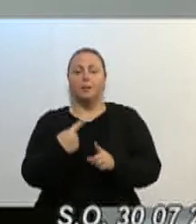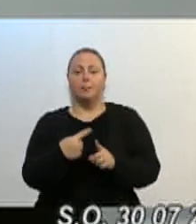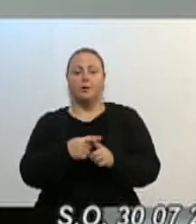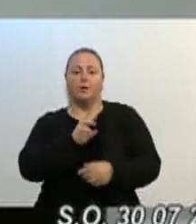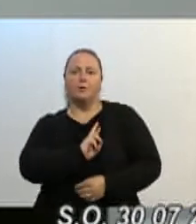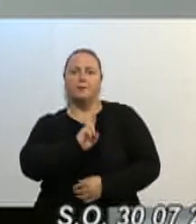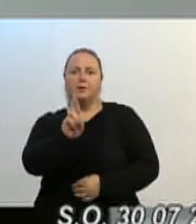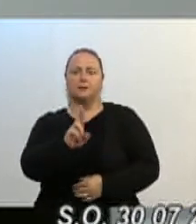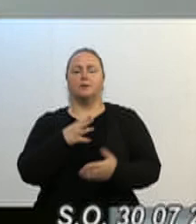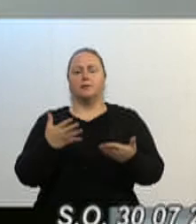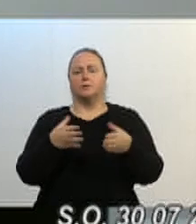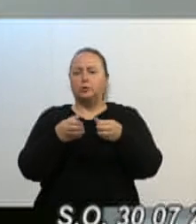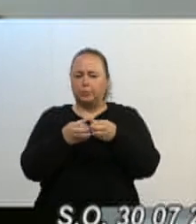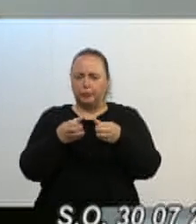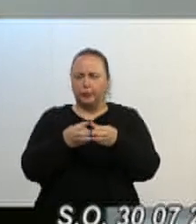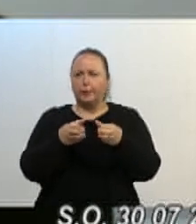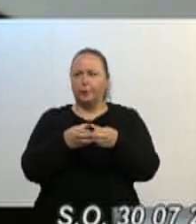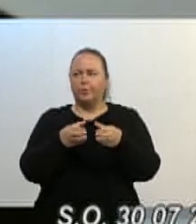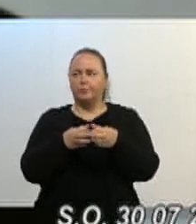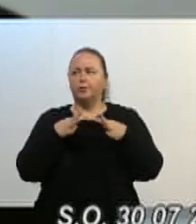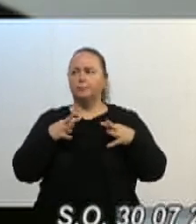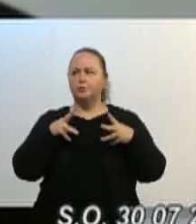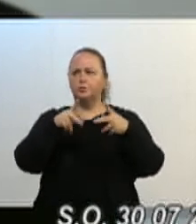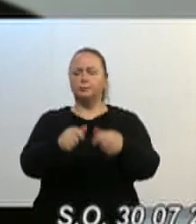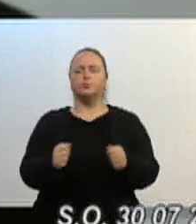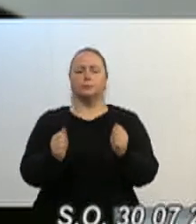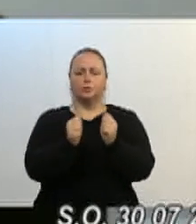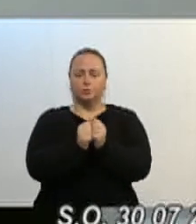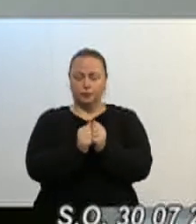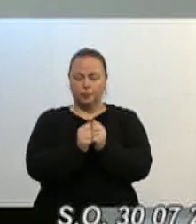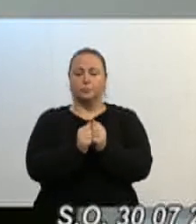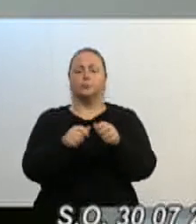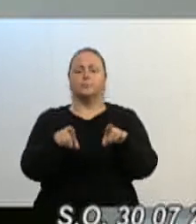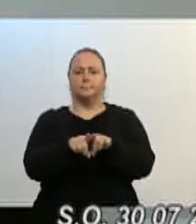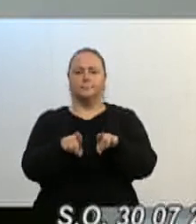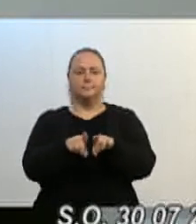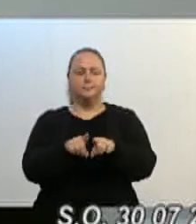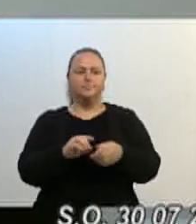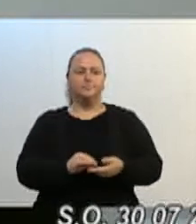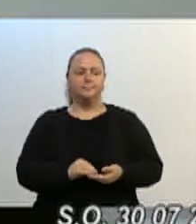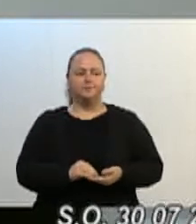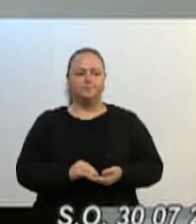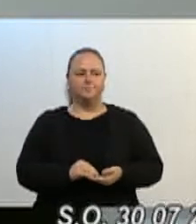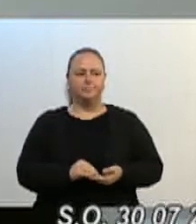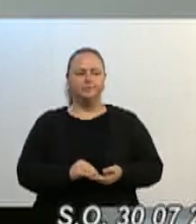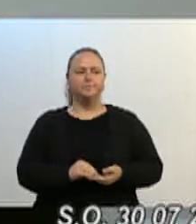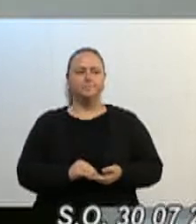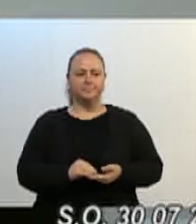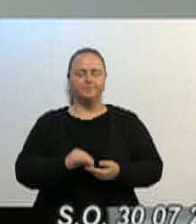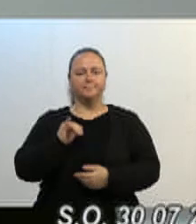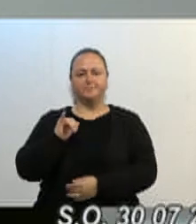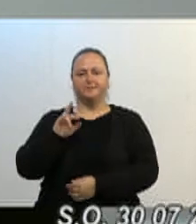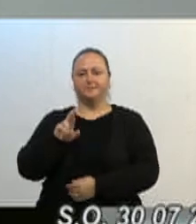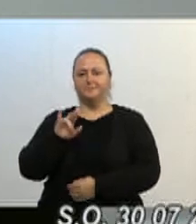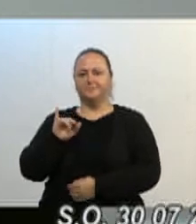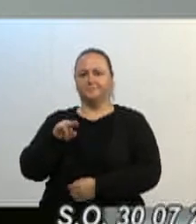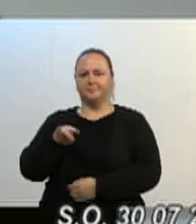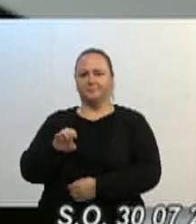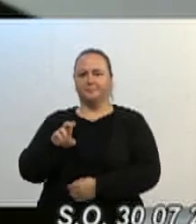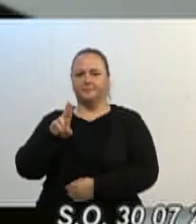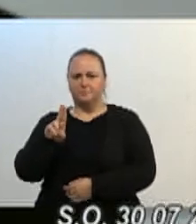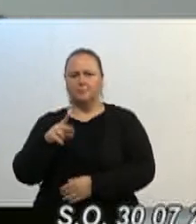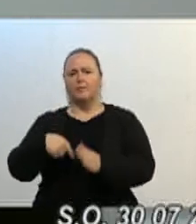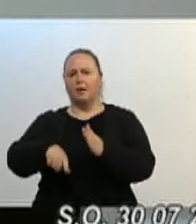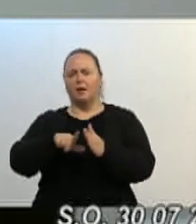colocou para ir lá para o todos os outros membros que eu citei anteriormente, o senhor Irineu, eu disse que não queria, antes de morrer,